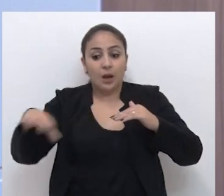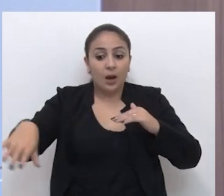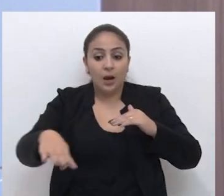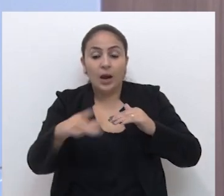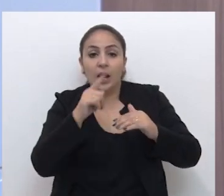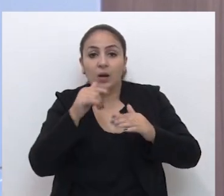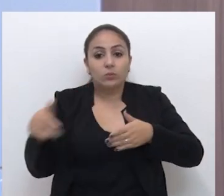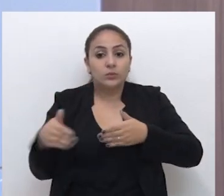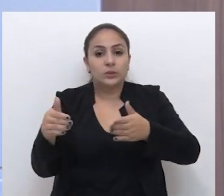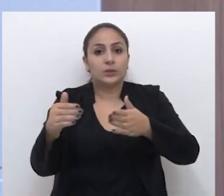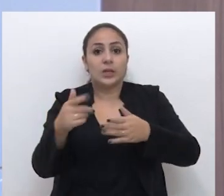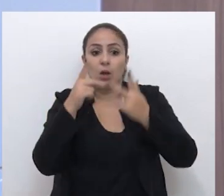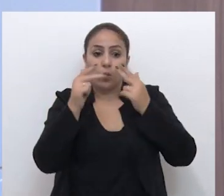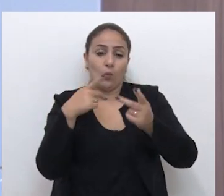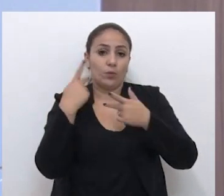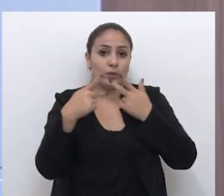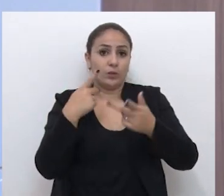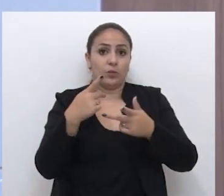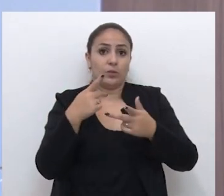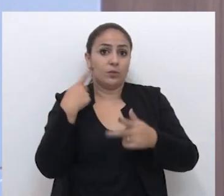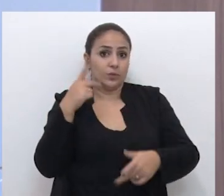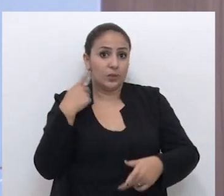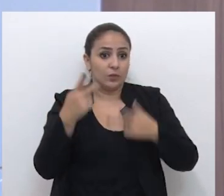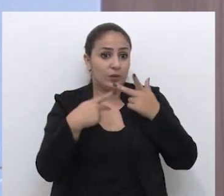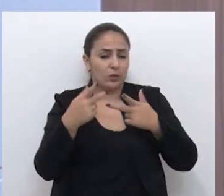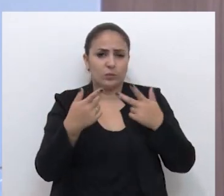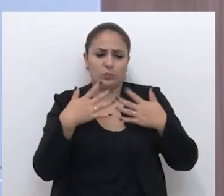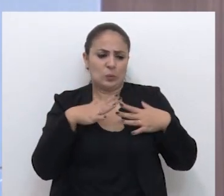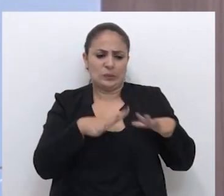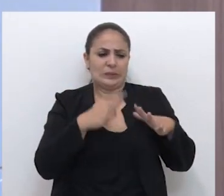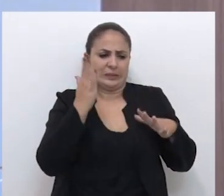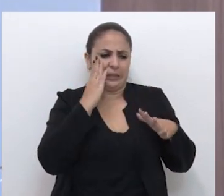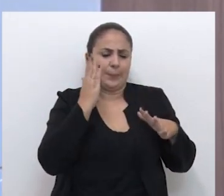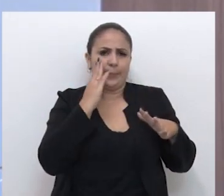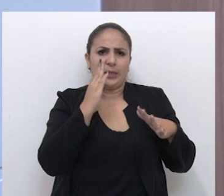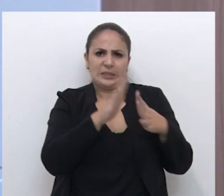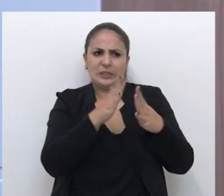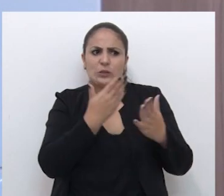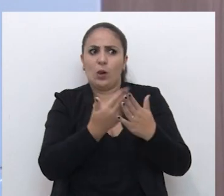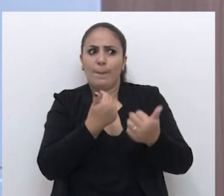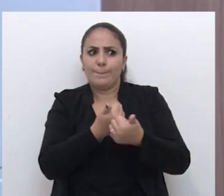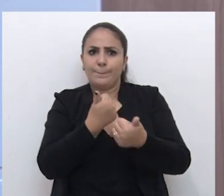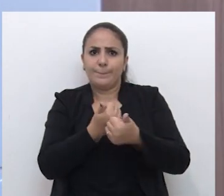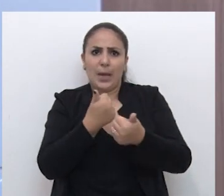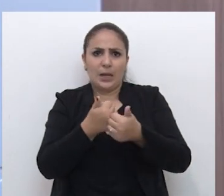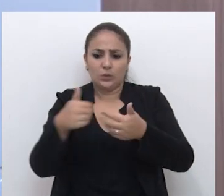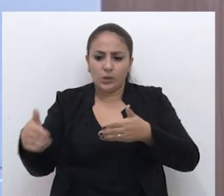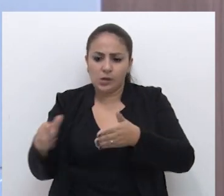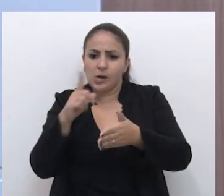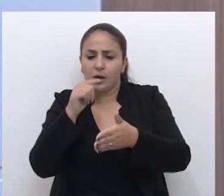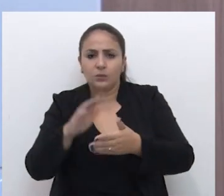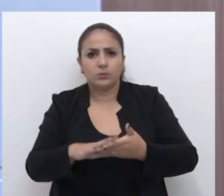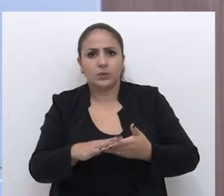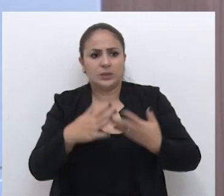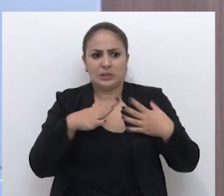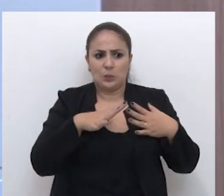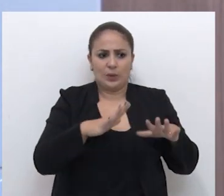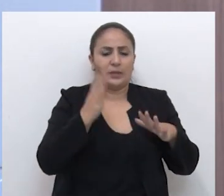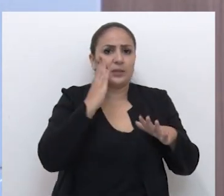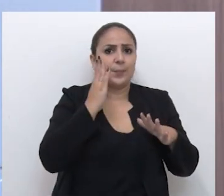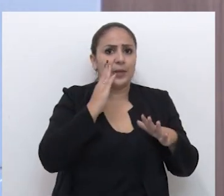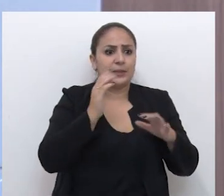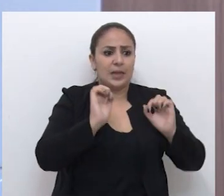banhado, tem rio. E ali sim mesmo, como os vereadores falaram, a gente não quer saber de escola perto do banhado. Assim como a gente não quer saber de área pública,